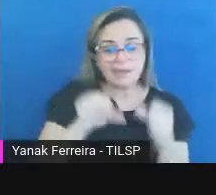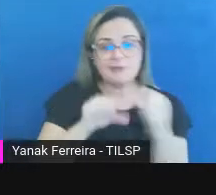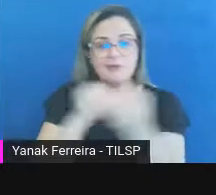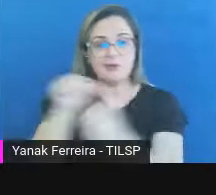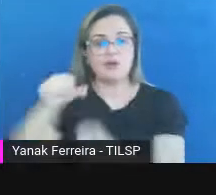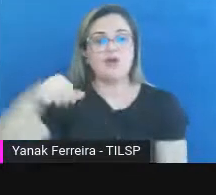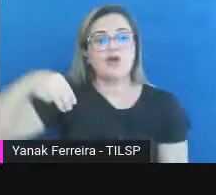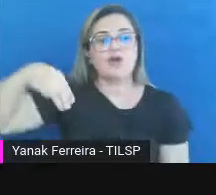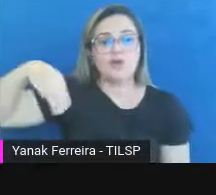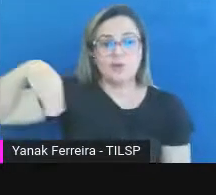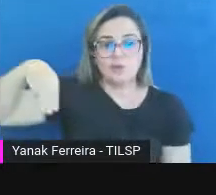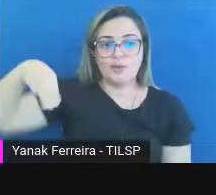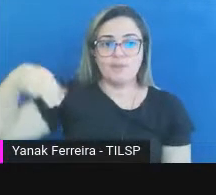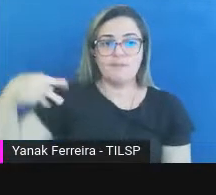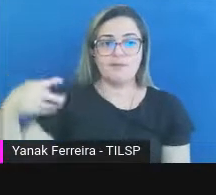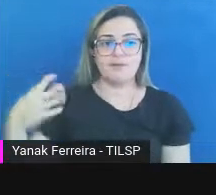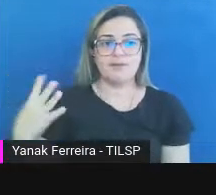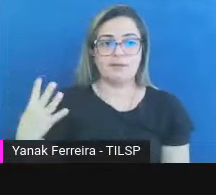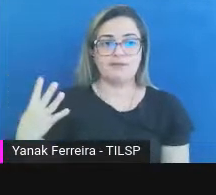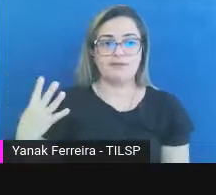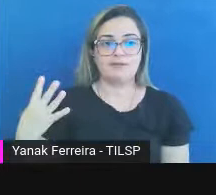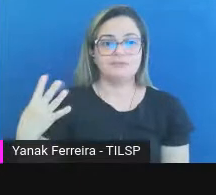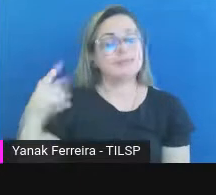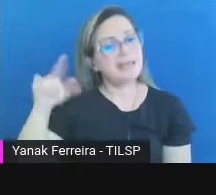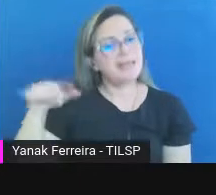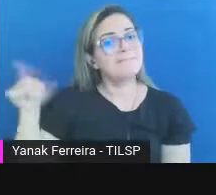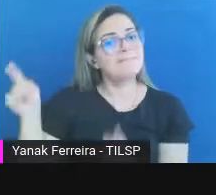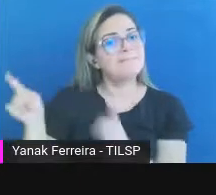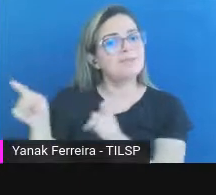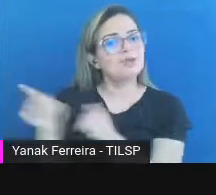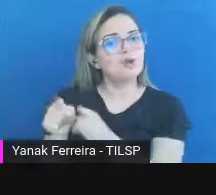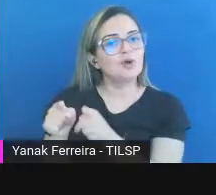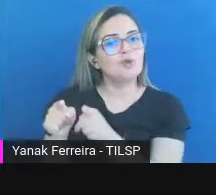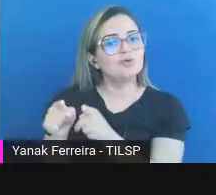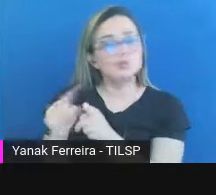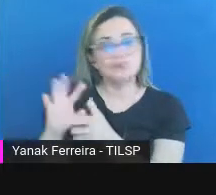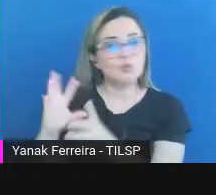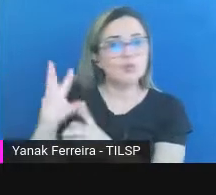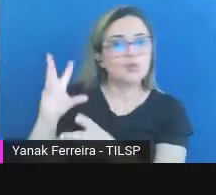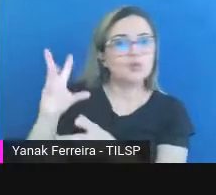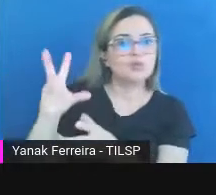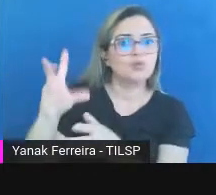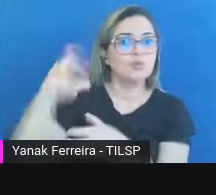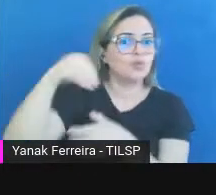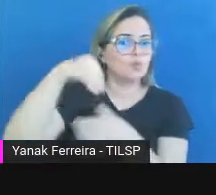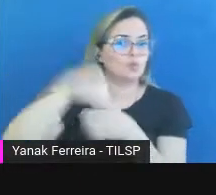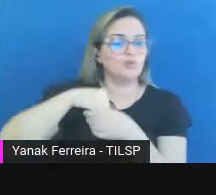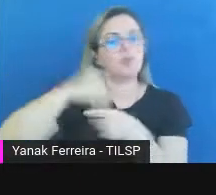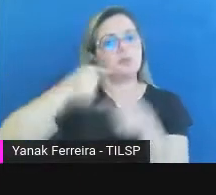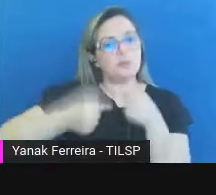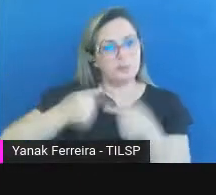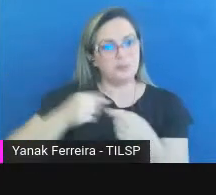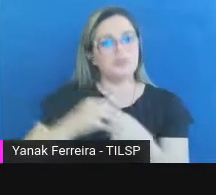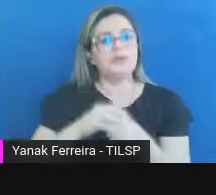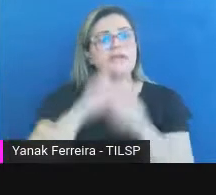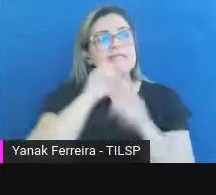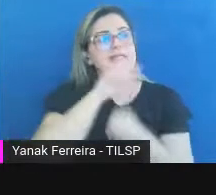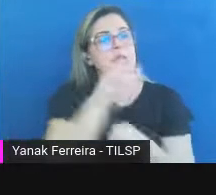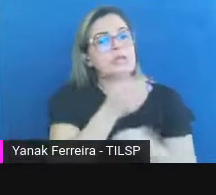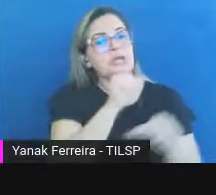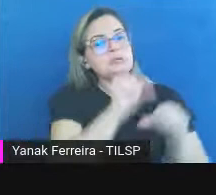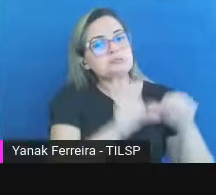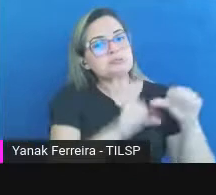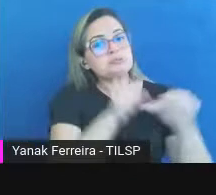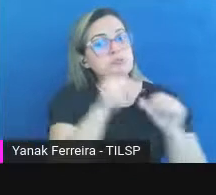menor. Então, isso tudo está configurado na política. Se eu quero mudar essa política, eu tenho que